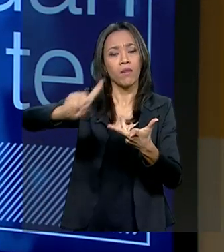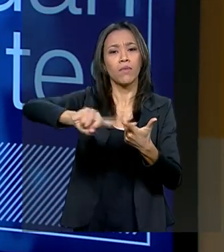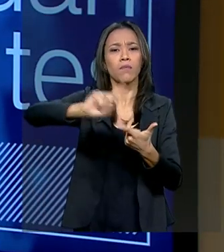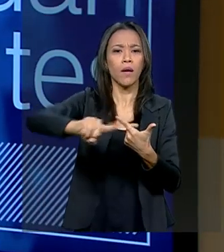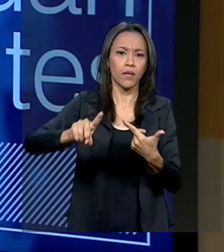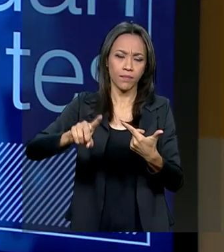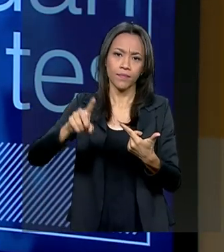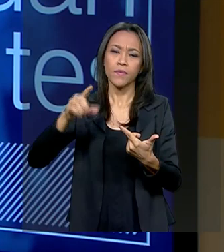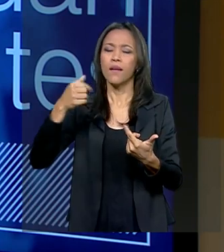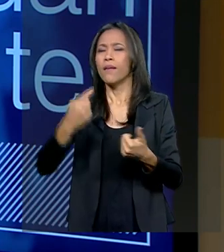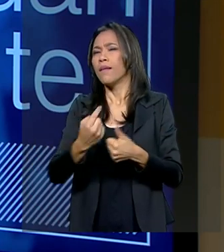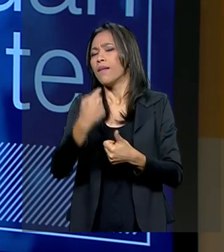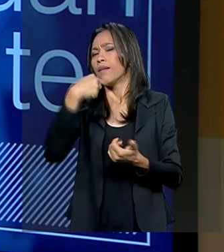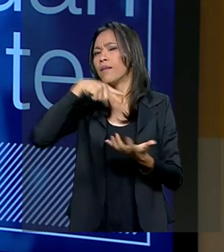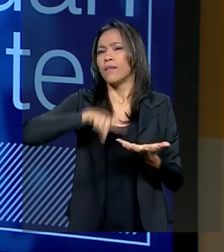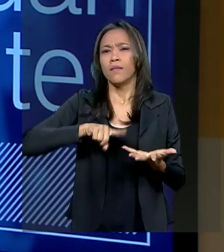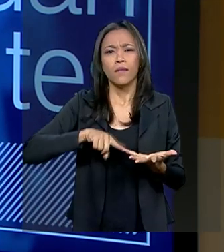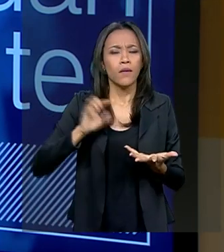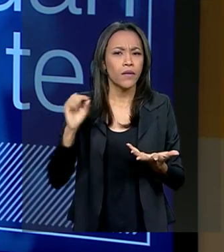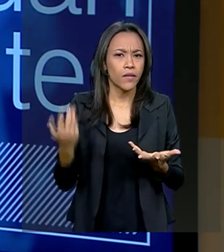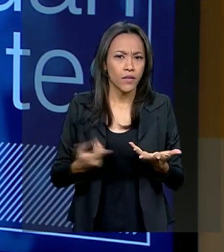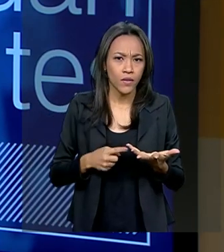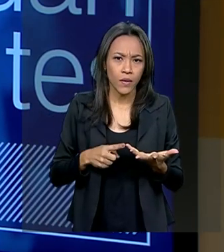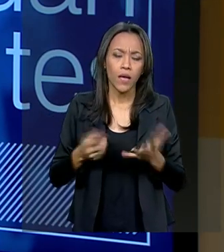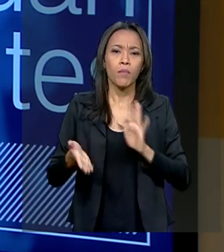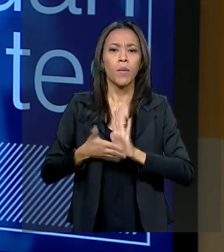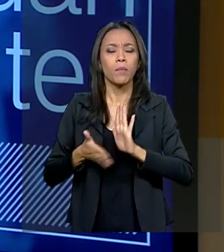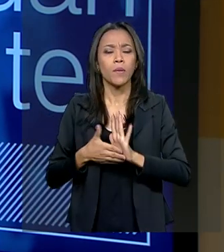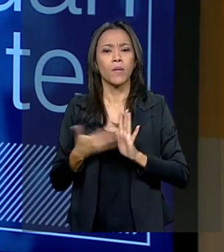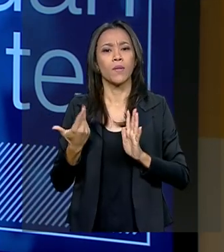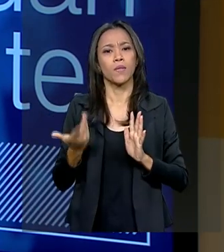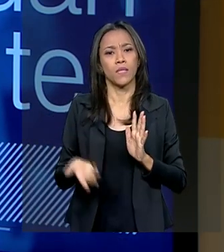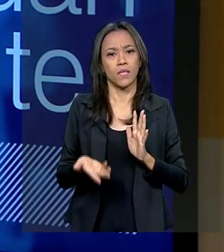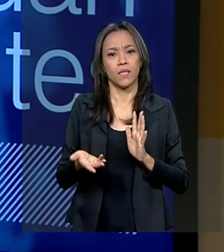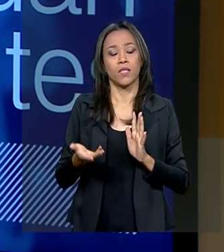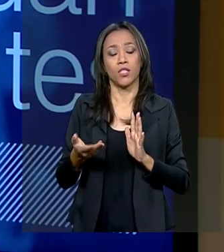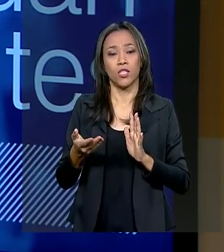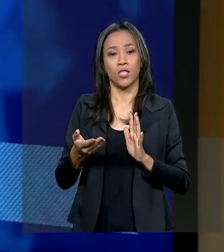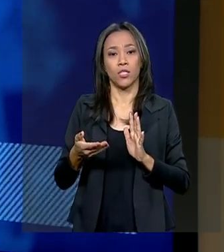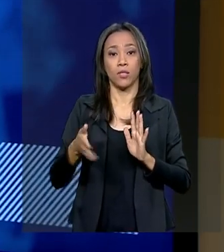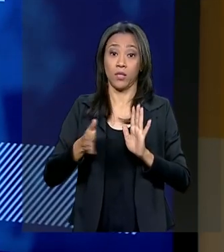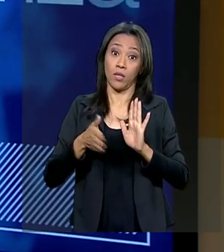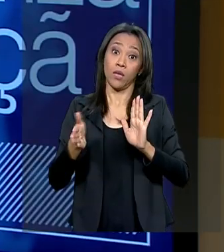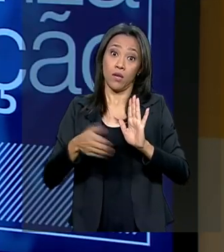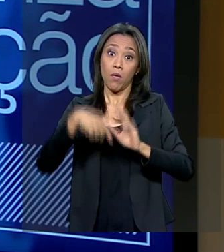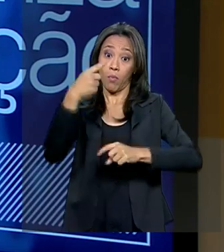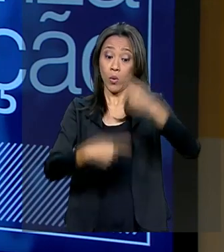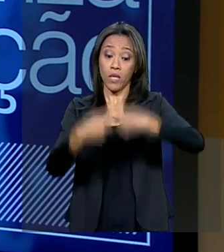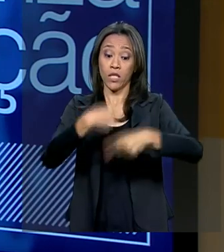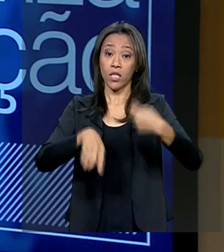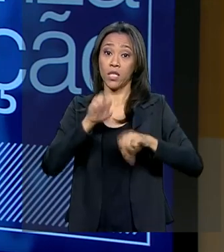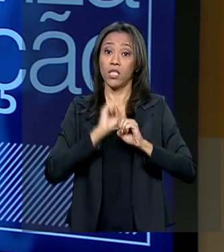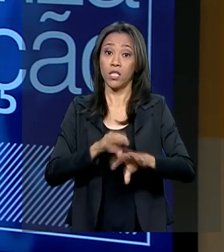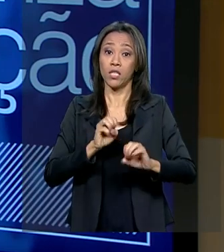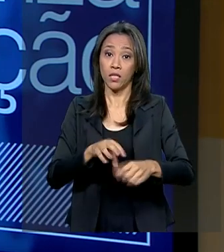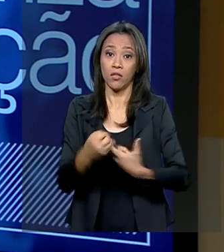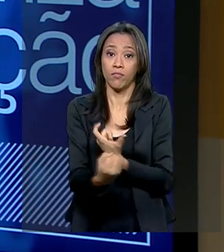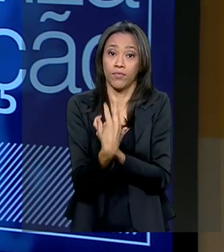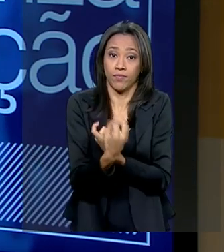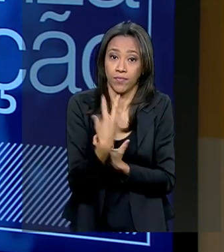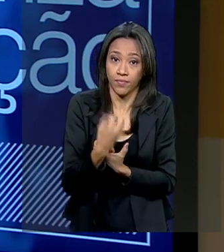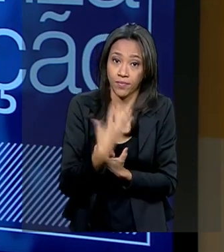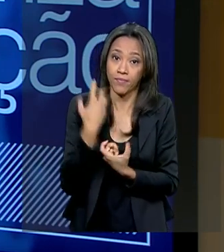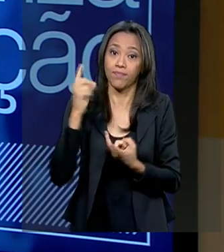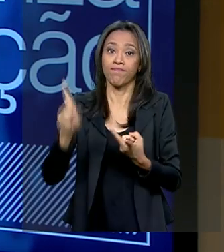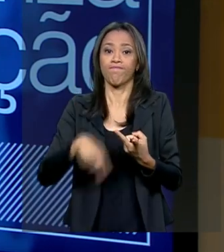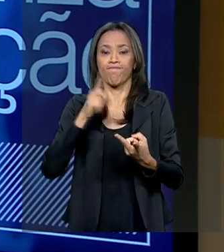desde a nossa proposta, nossa política nacional de alfabetização, ensino fundamental, a questão das